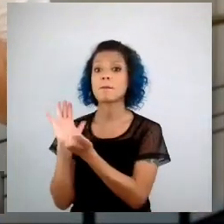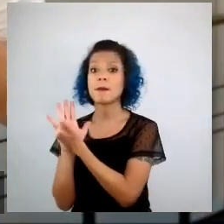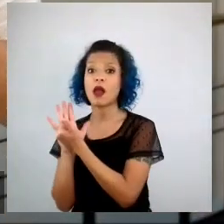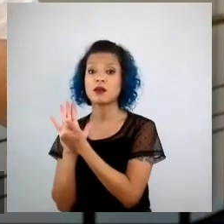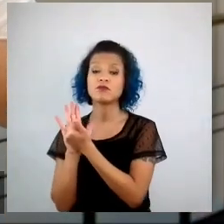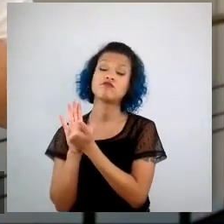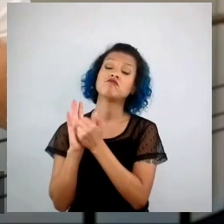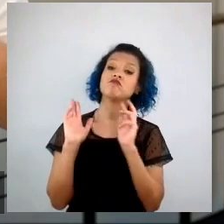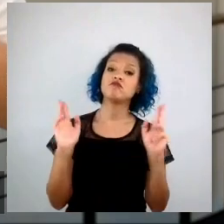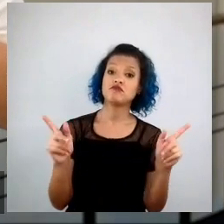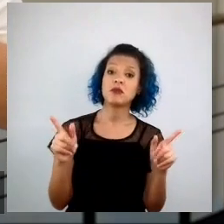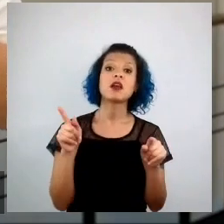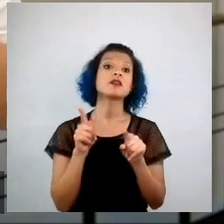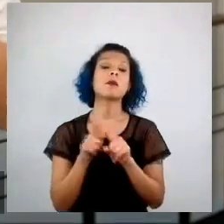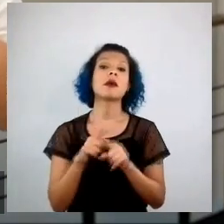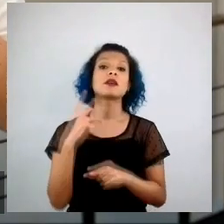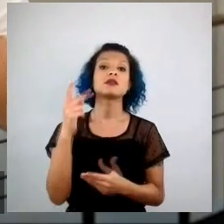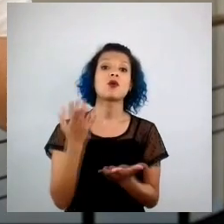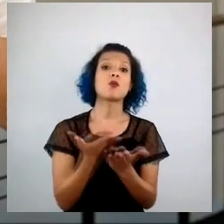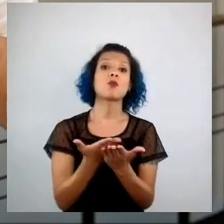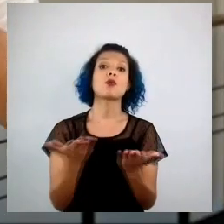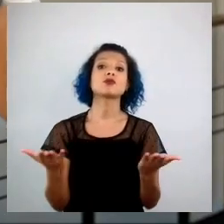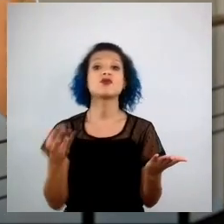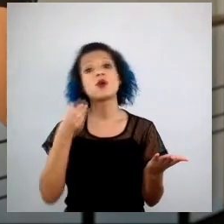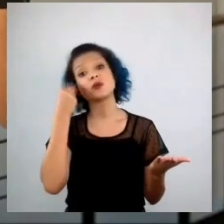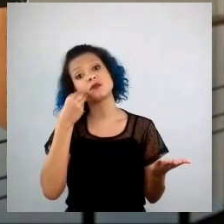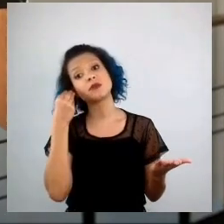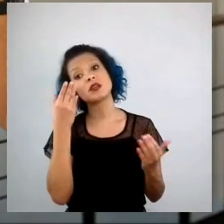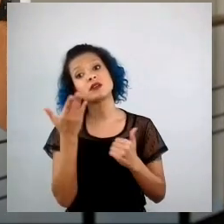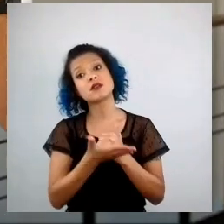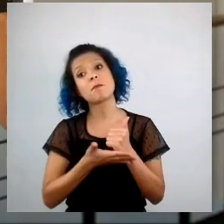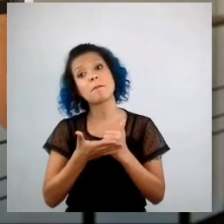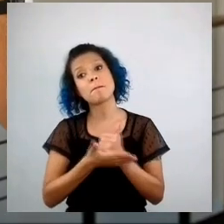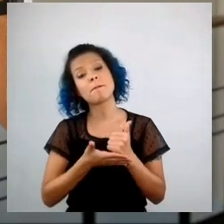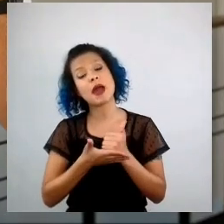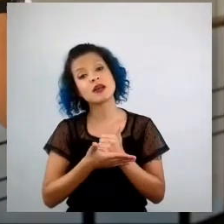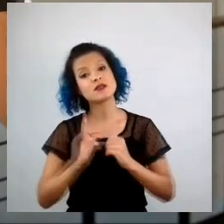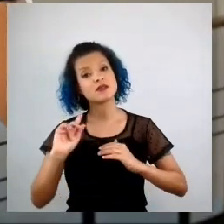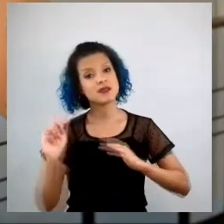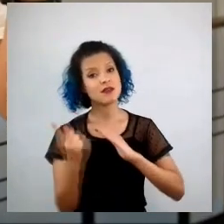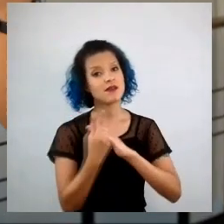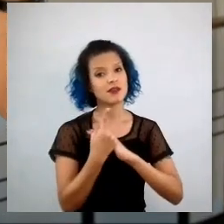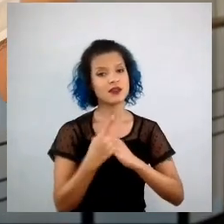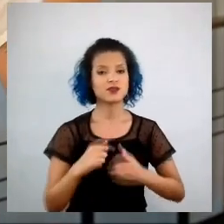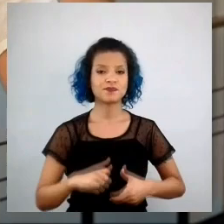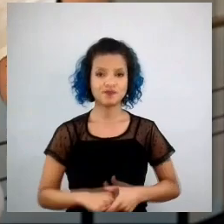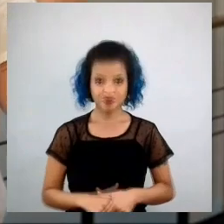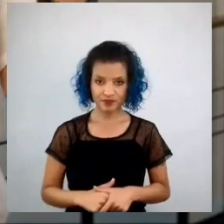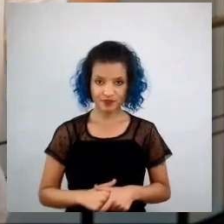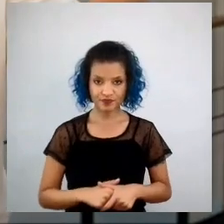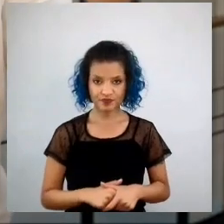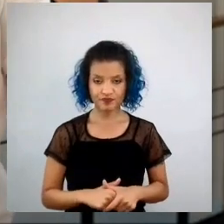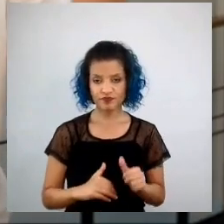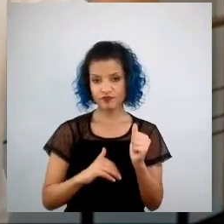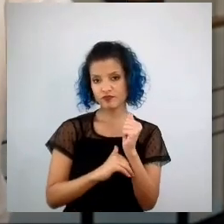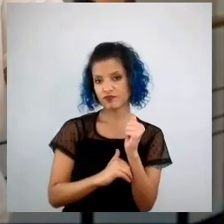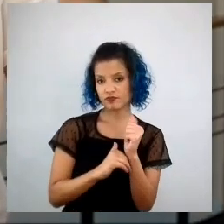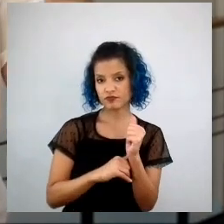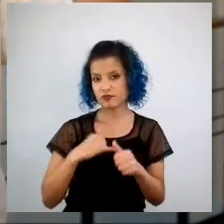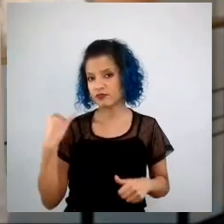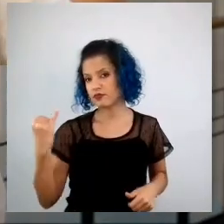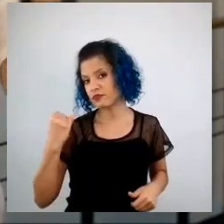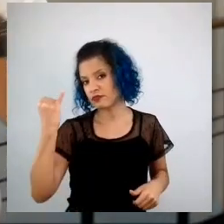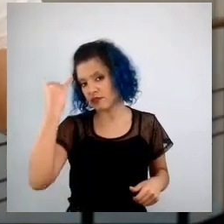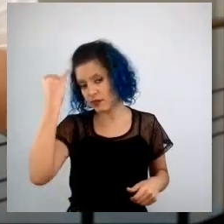da sua base de clientes. E muito do segredo fundamental para você construir uma fábrica